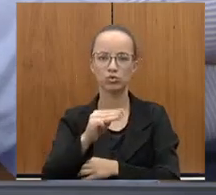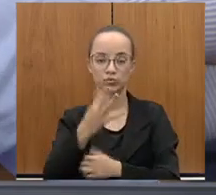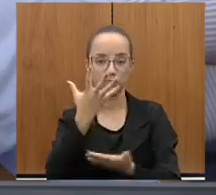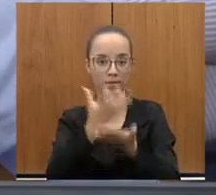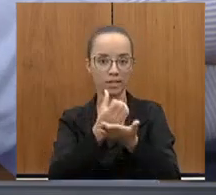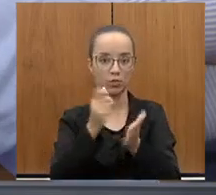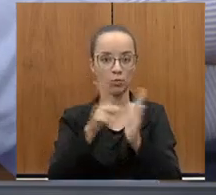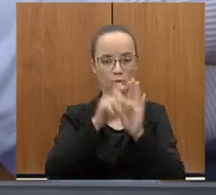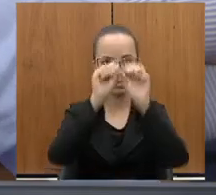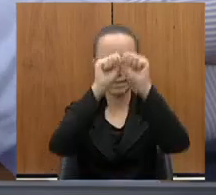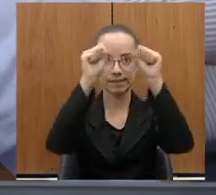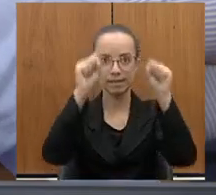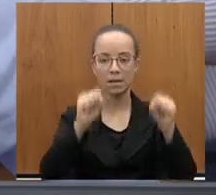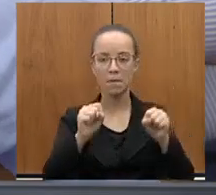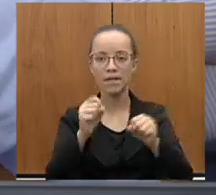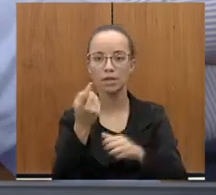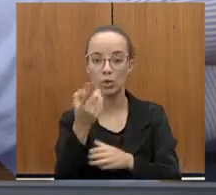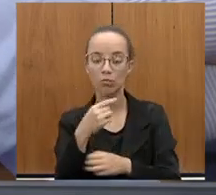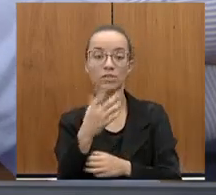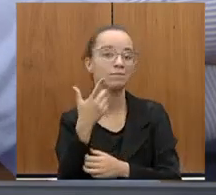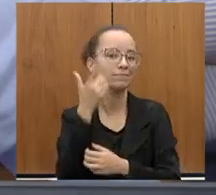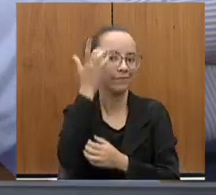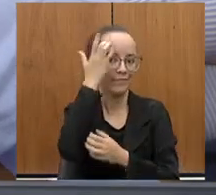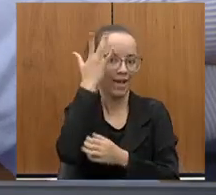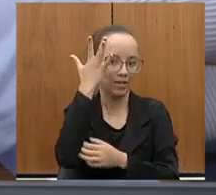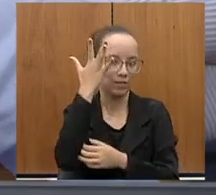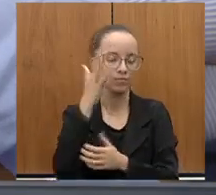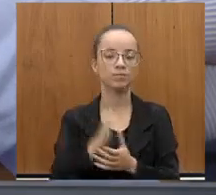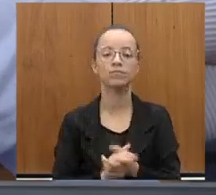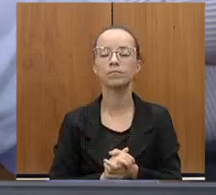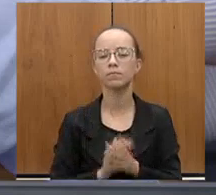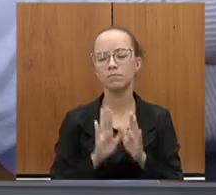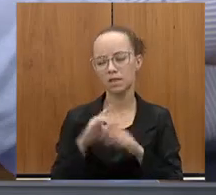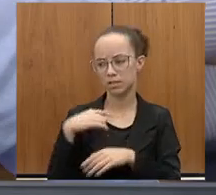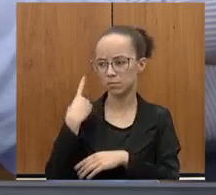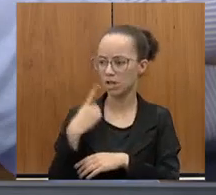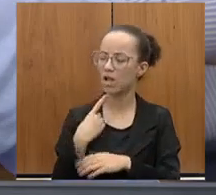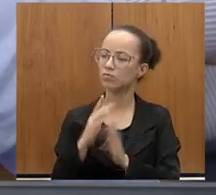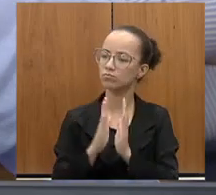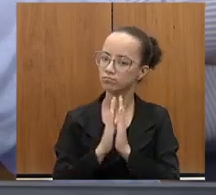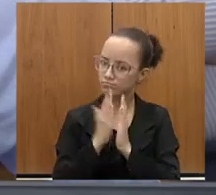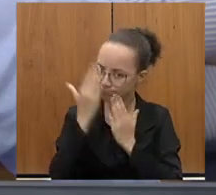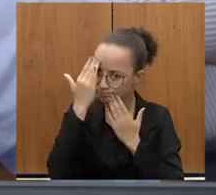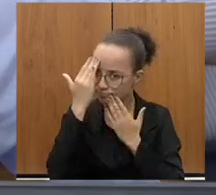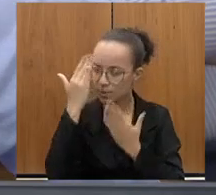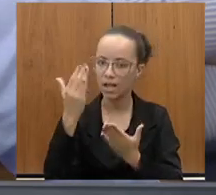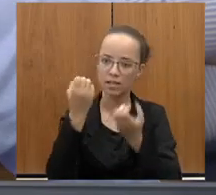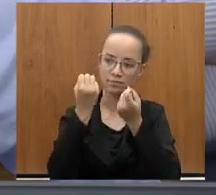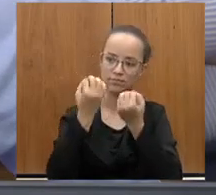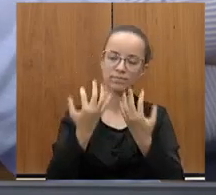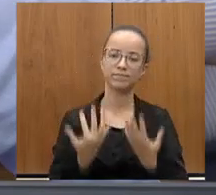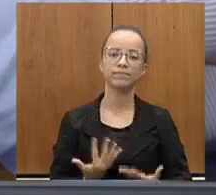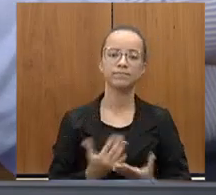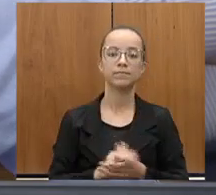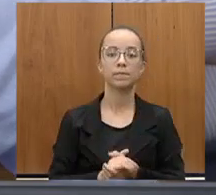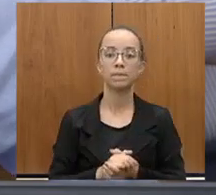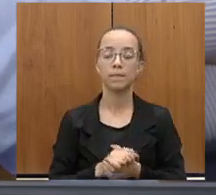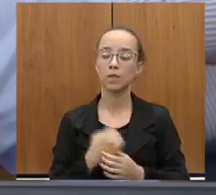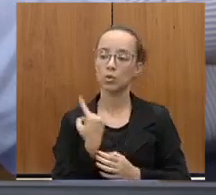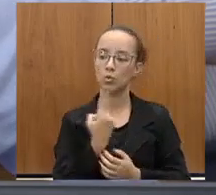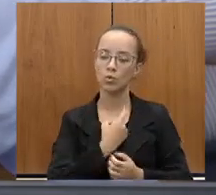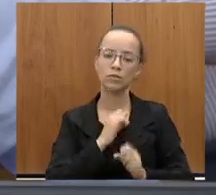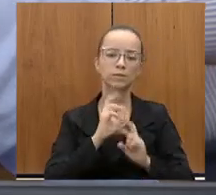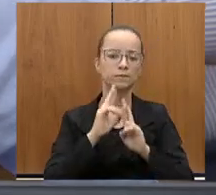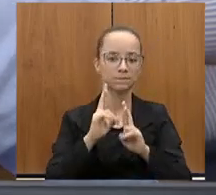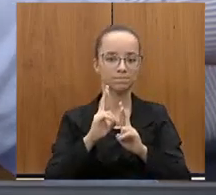mais rapidez. Mas, deputado, conte conosco sempre, muito obrigado pelas palavras e a gente espera o